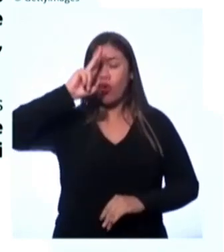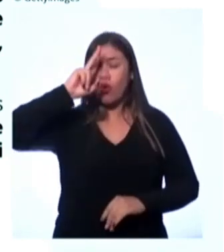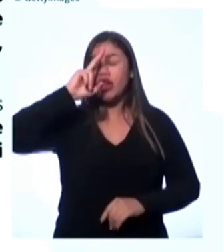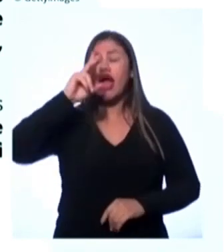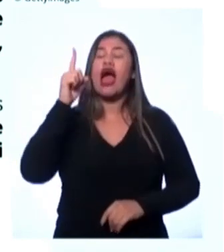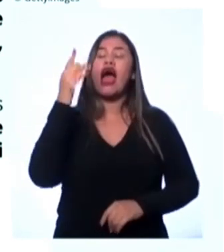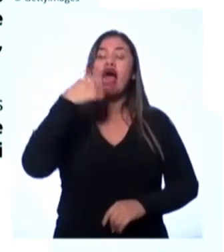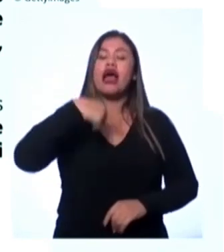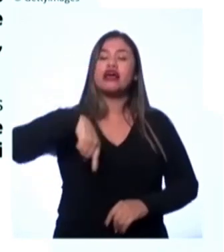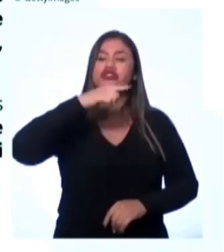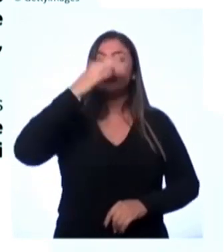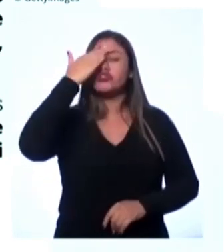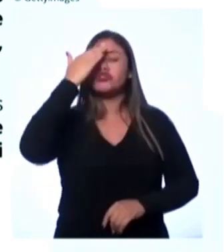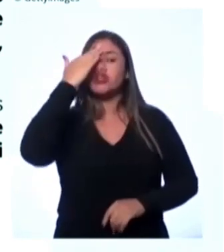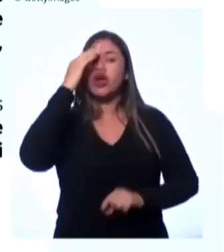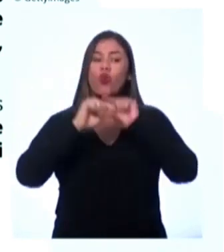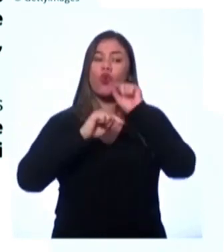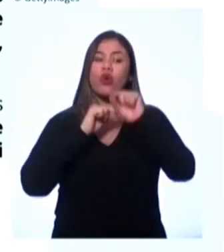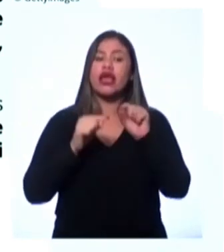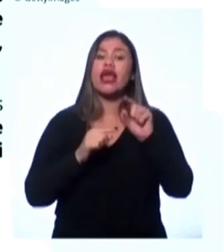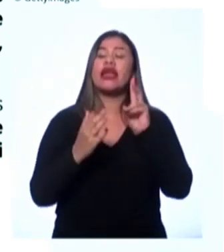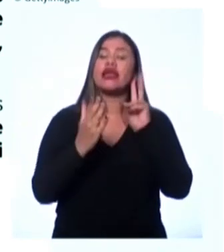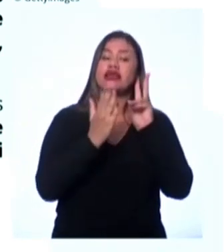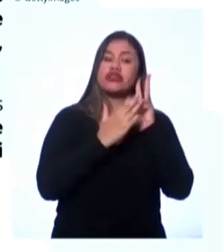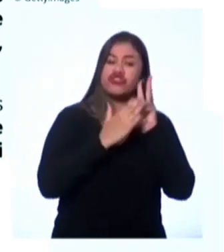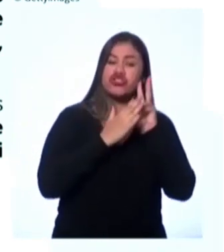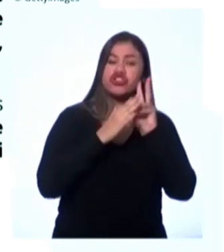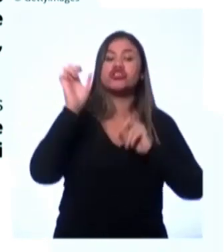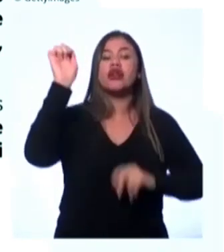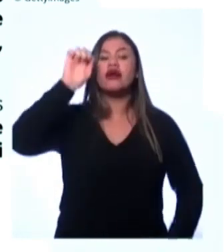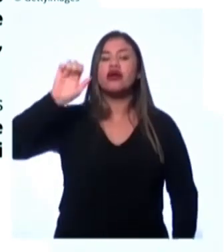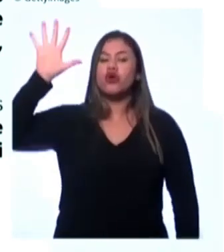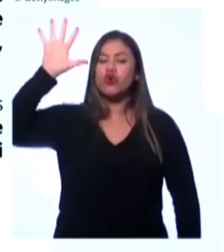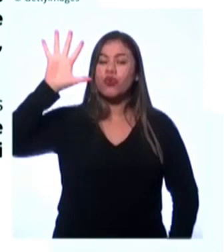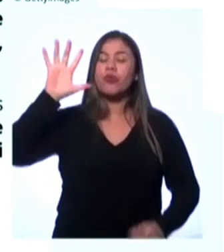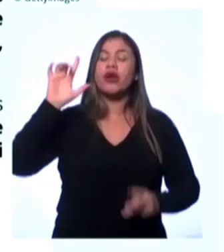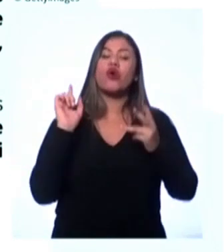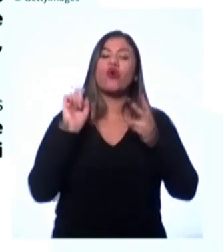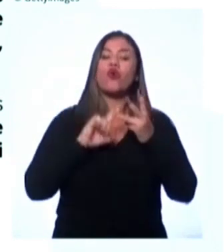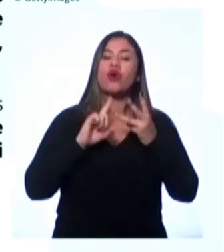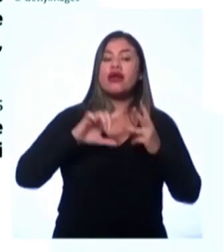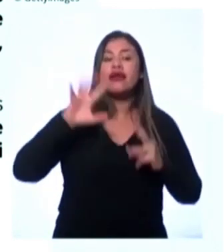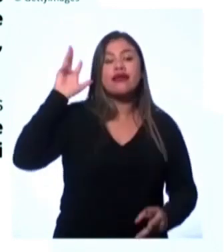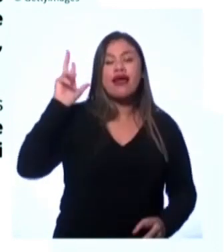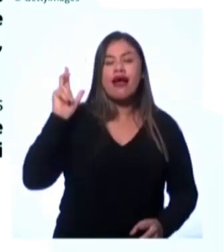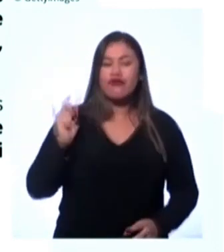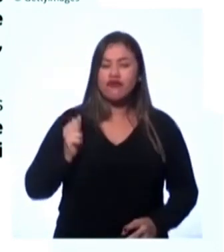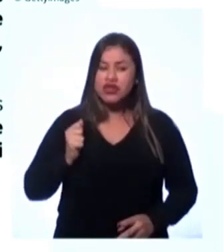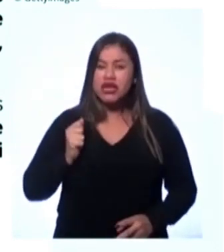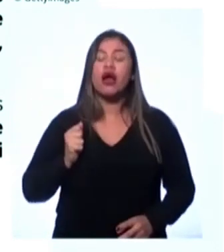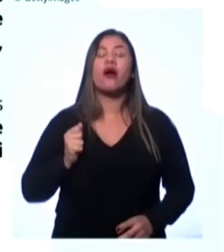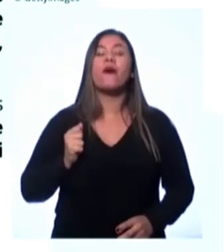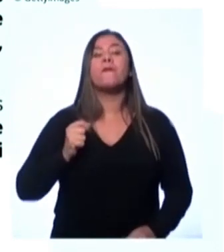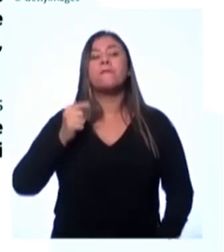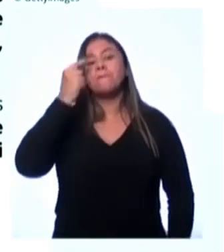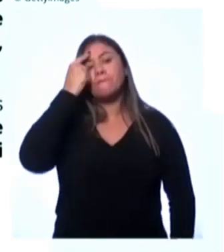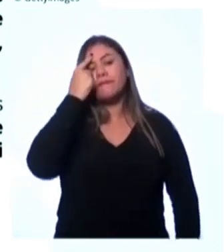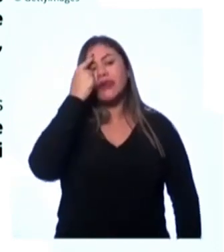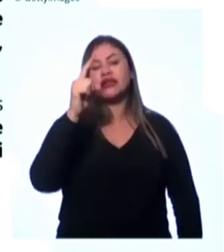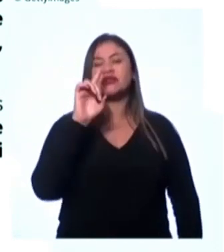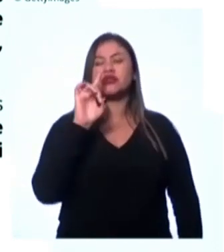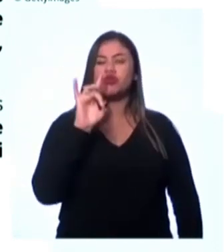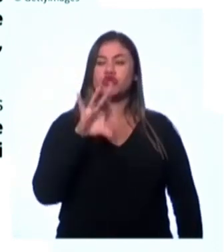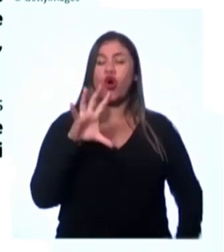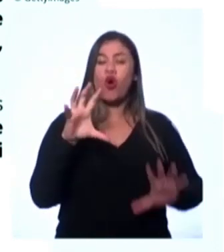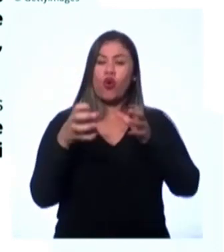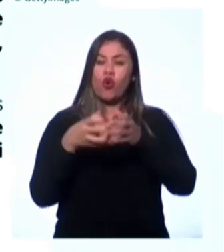entre indígenas, europeus e africanos não é só esses grupos